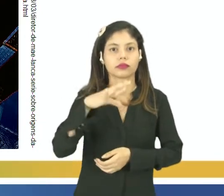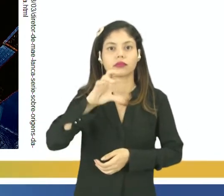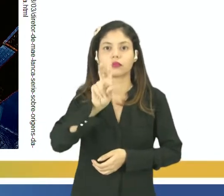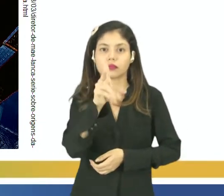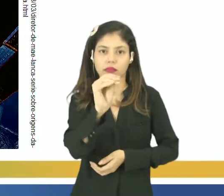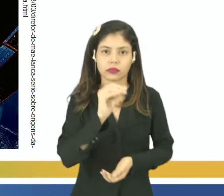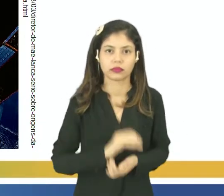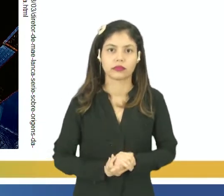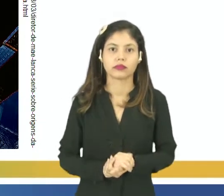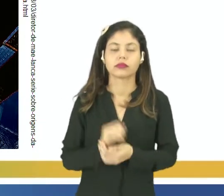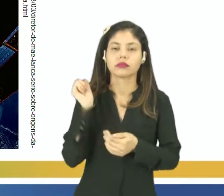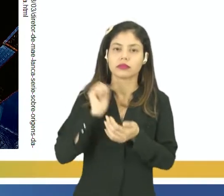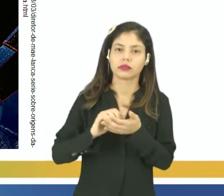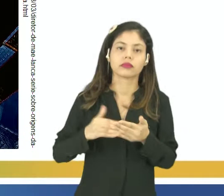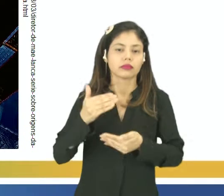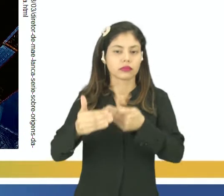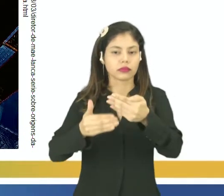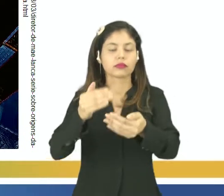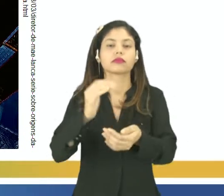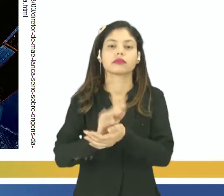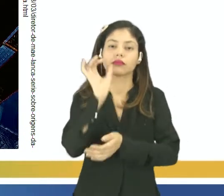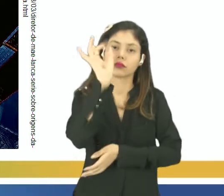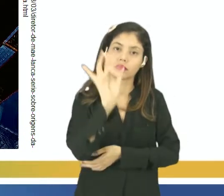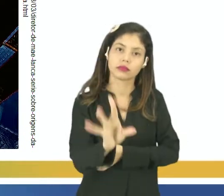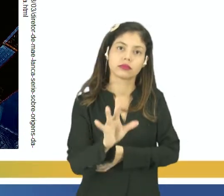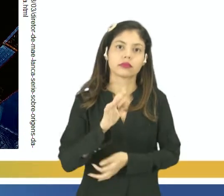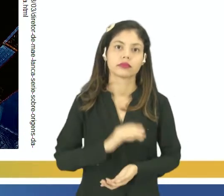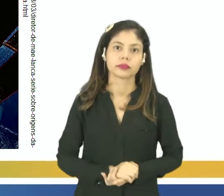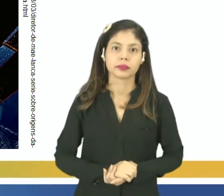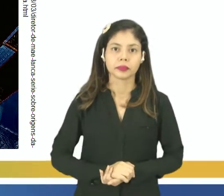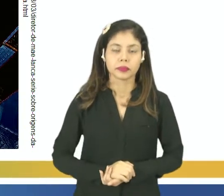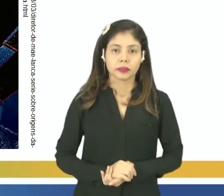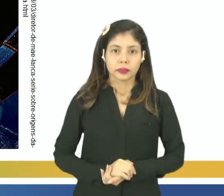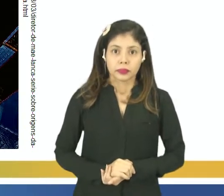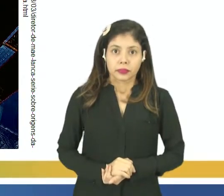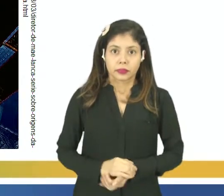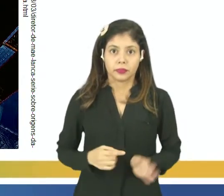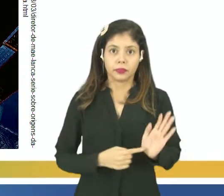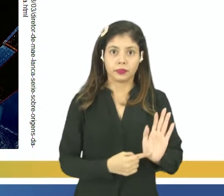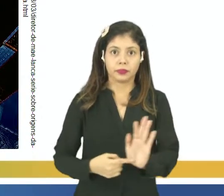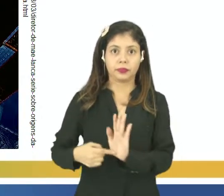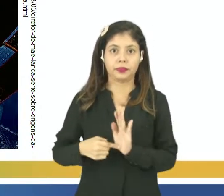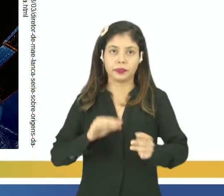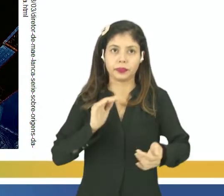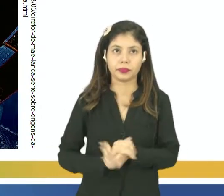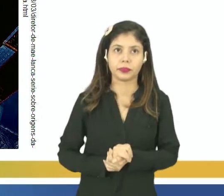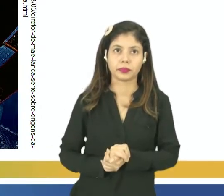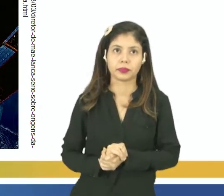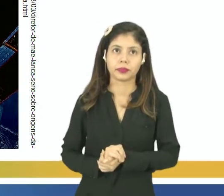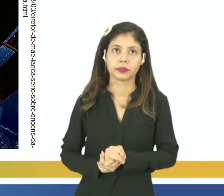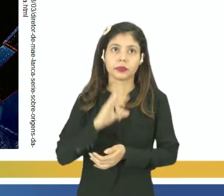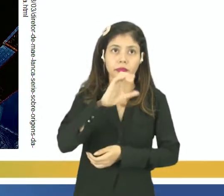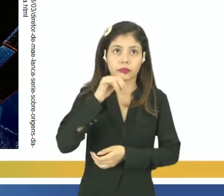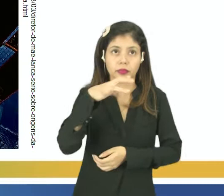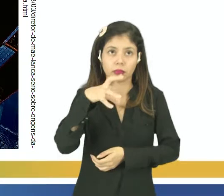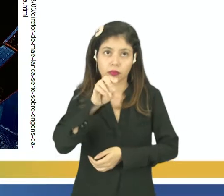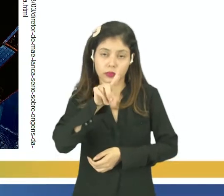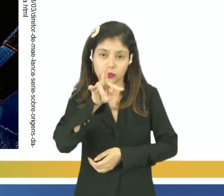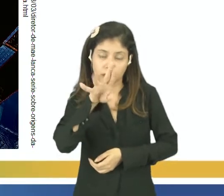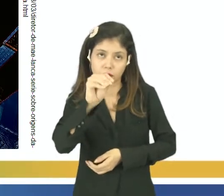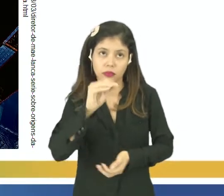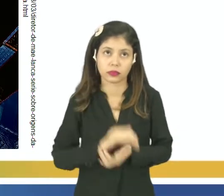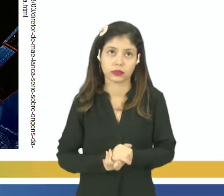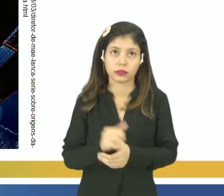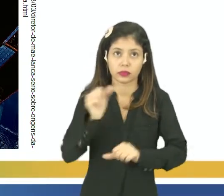que são as atividades que serão desempenhadas por cada um deles. E isso vai resultar em ecossistemas e na biosfera com